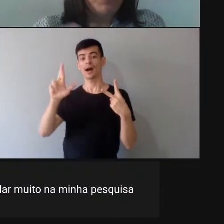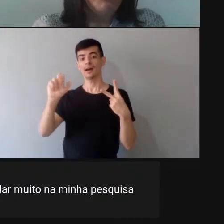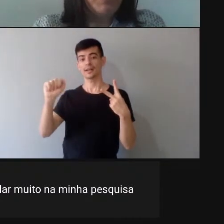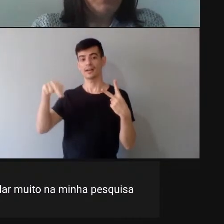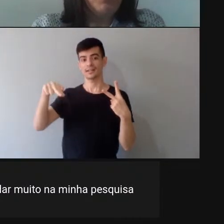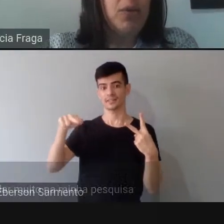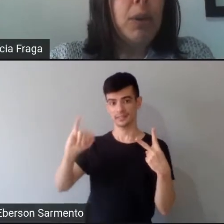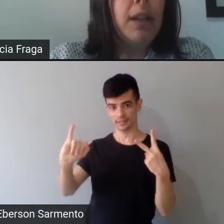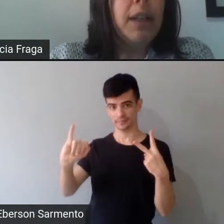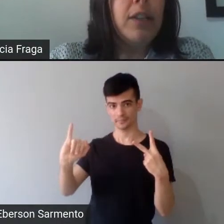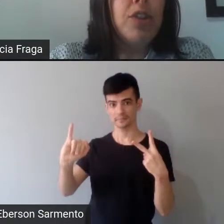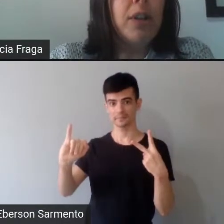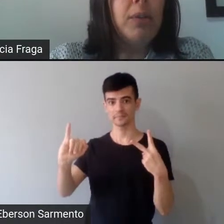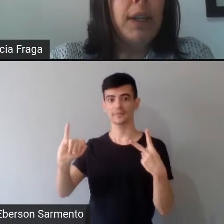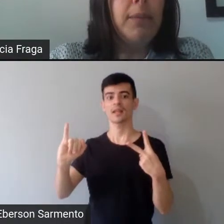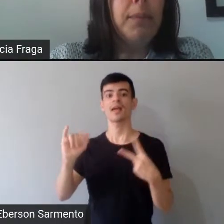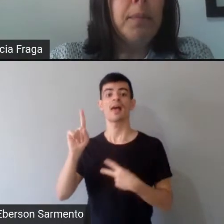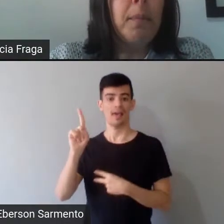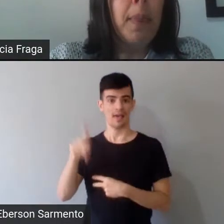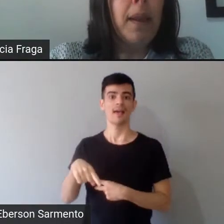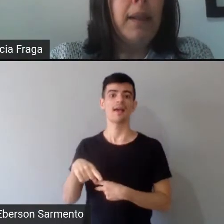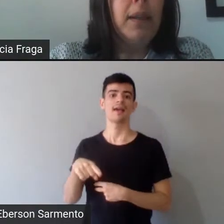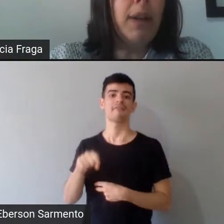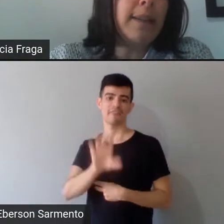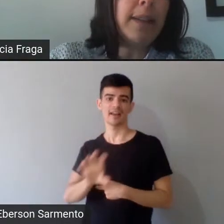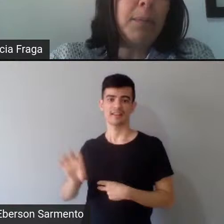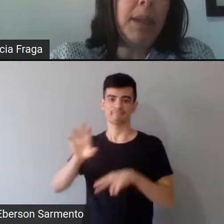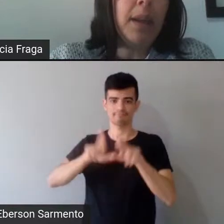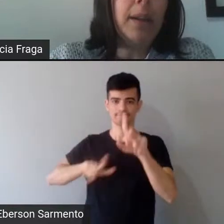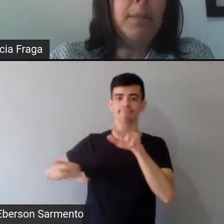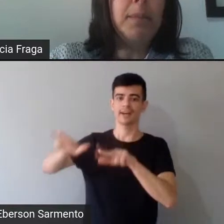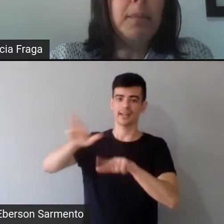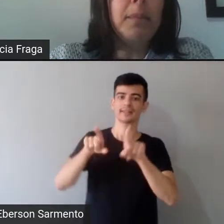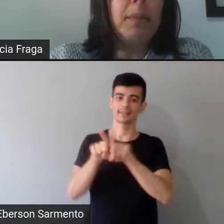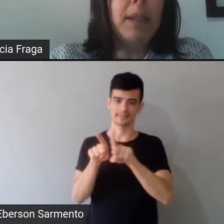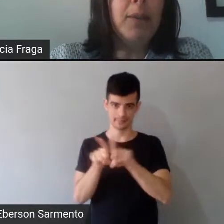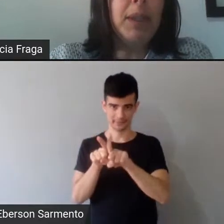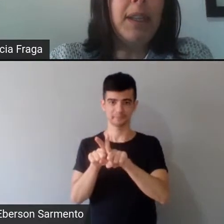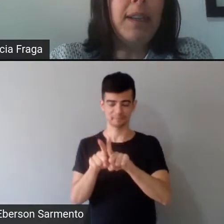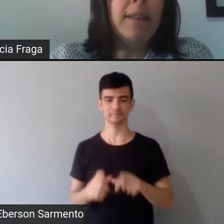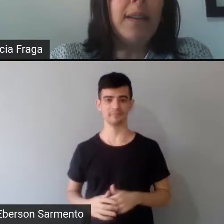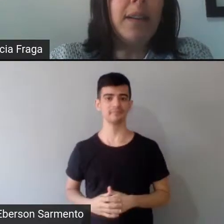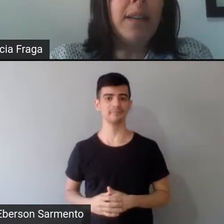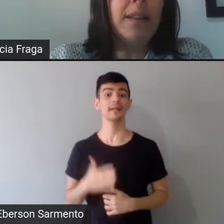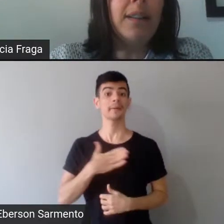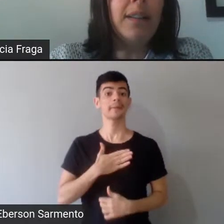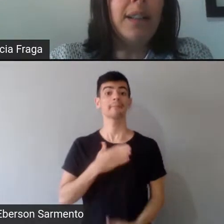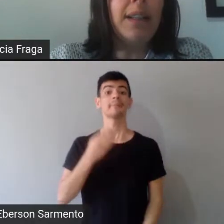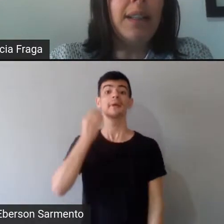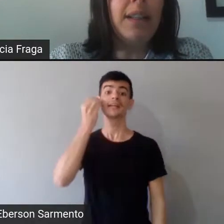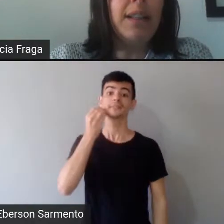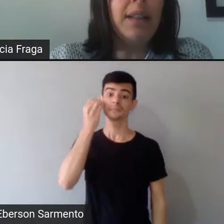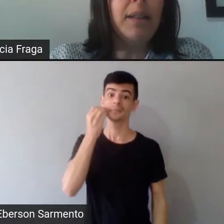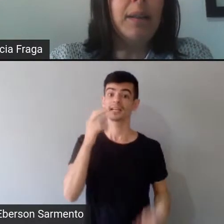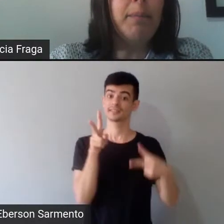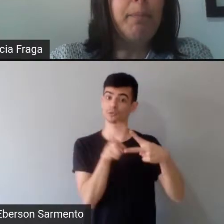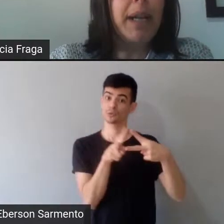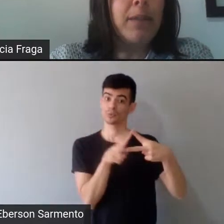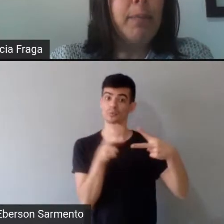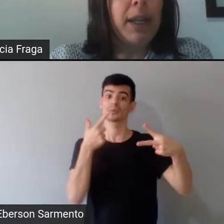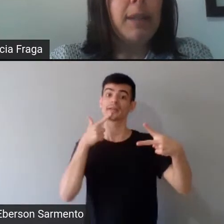conforme o lugar da região, né, então essa é a minha, minha experiência, é,